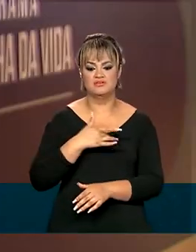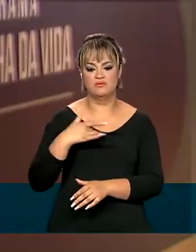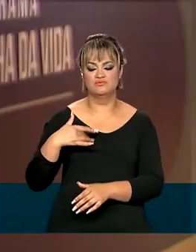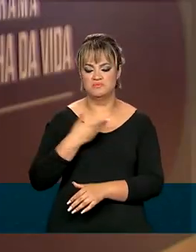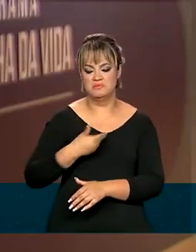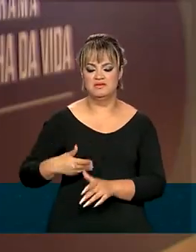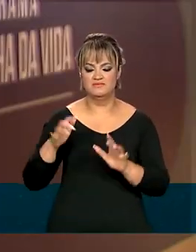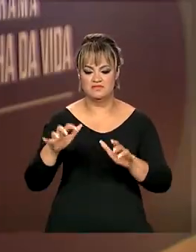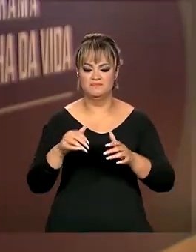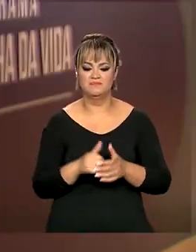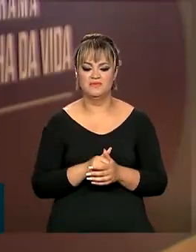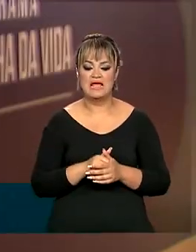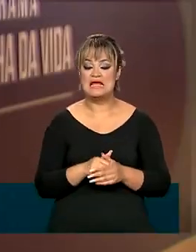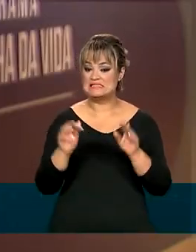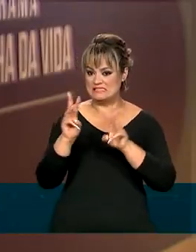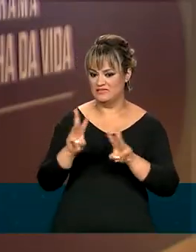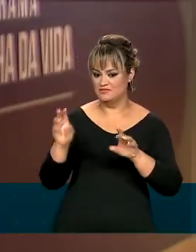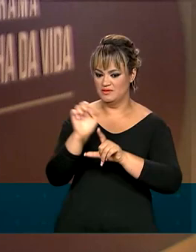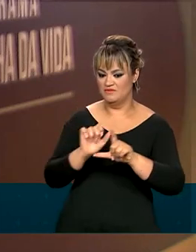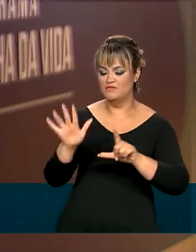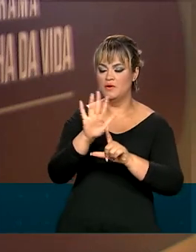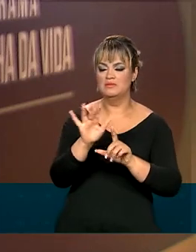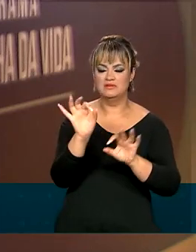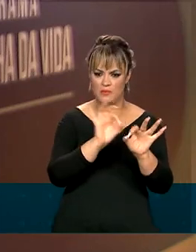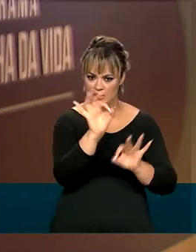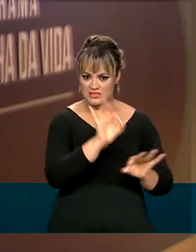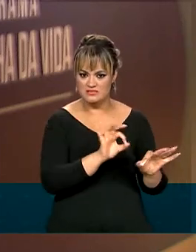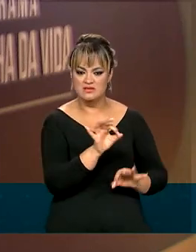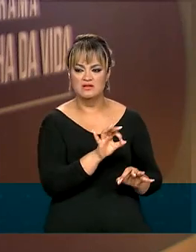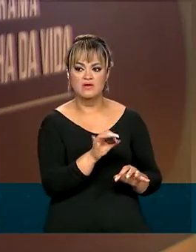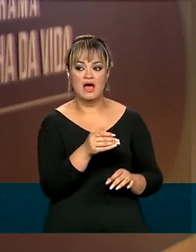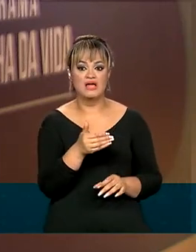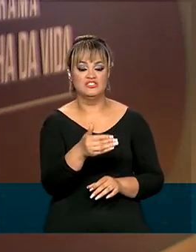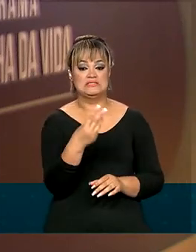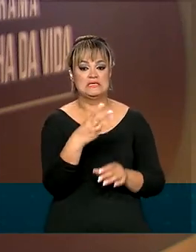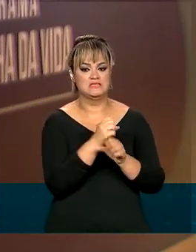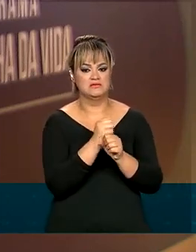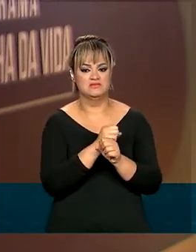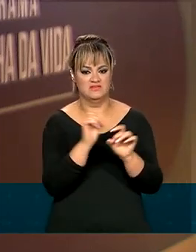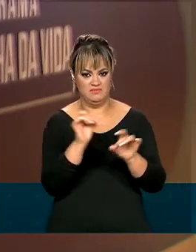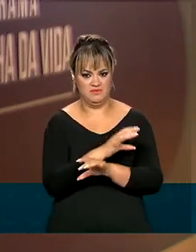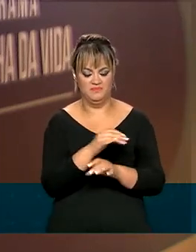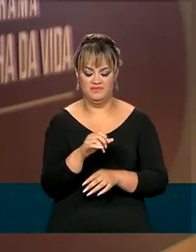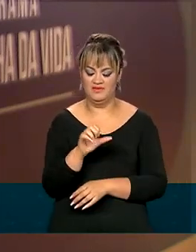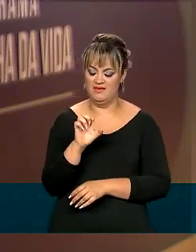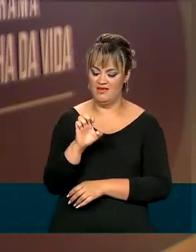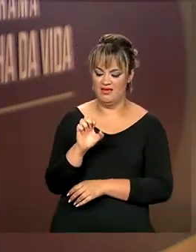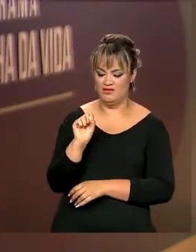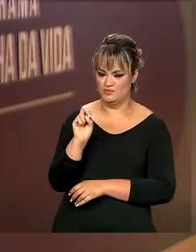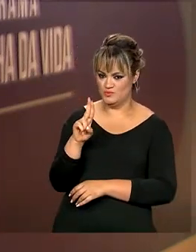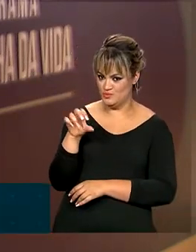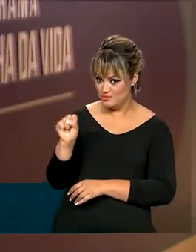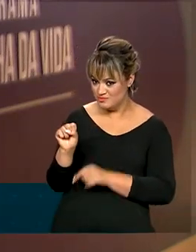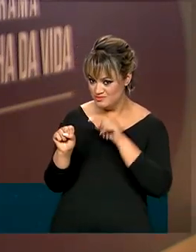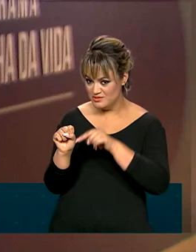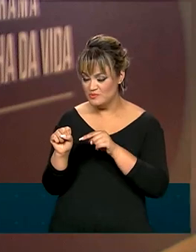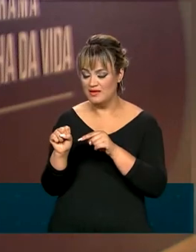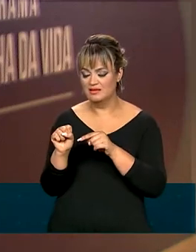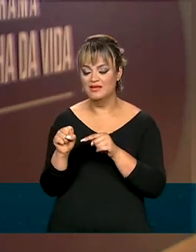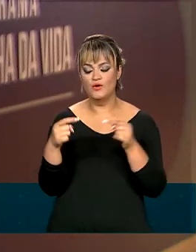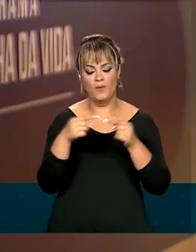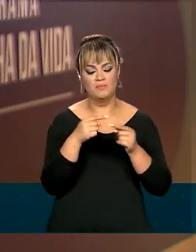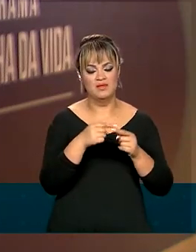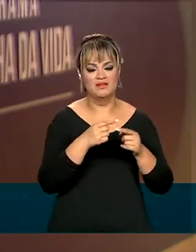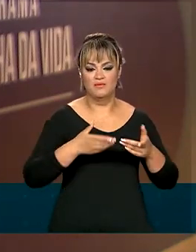plataforma está em construção e deve ficar pronta em três anos. O E-SUS Linha da Vida, que acompanha o indivíduo